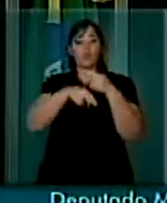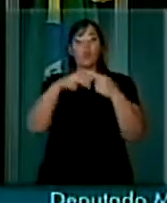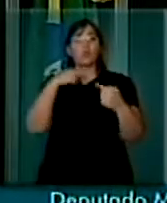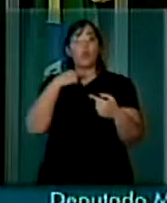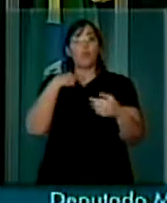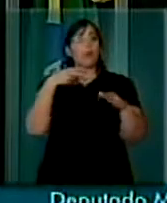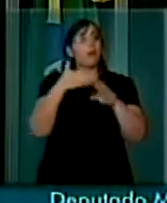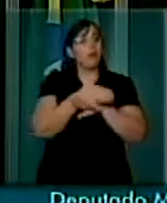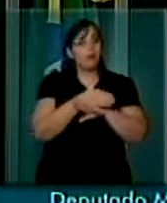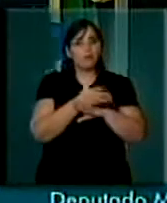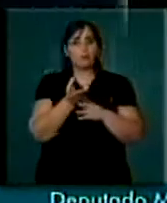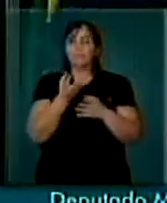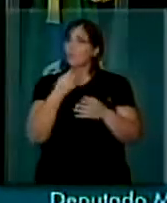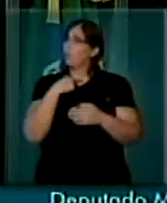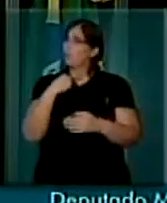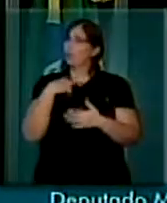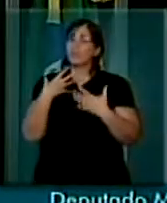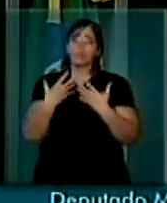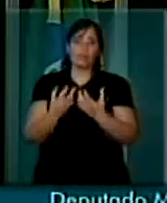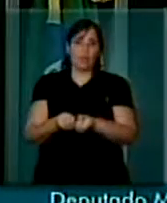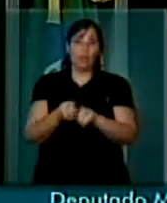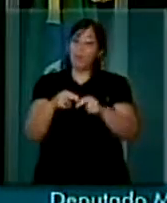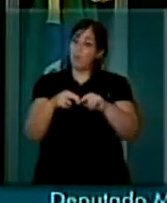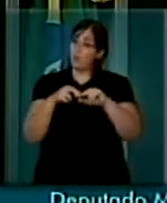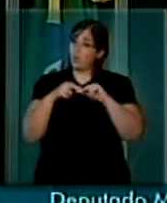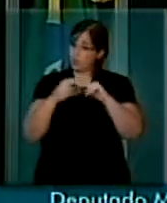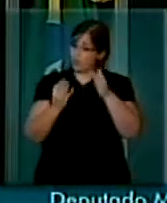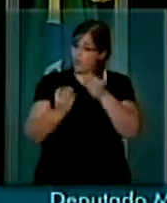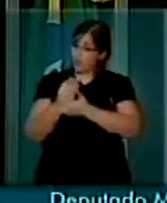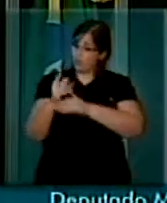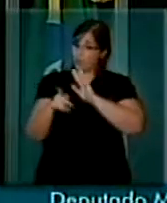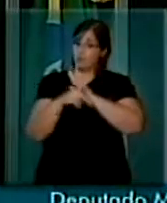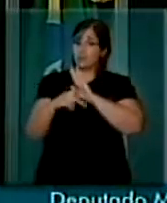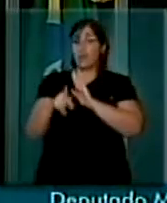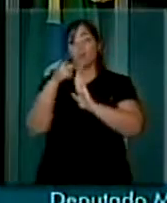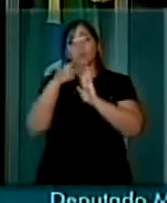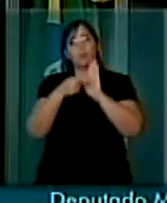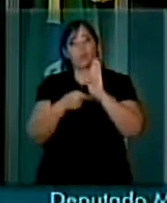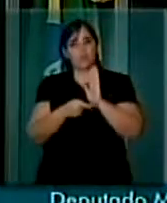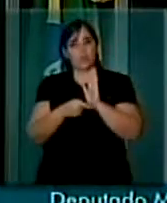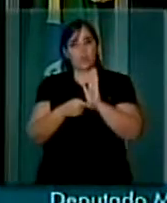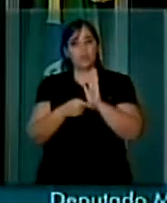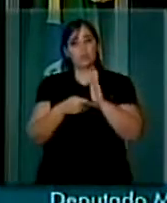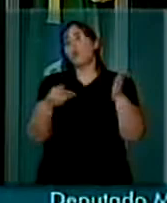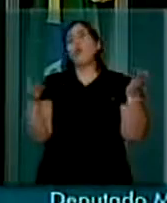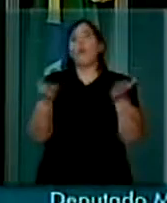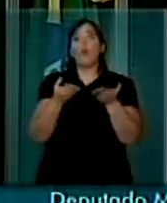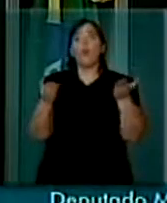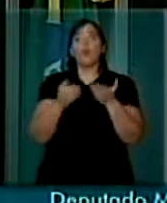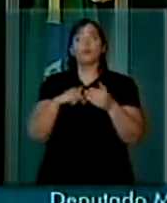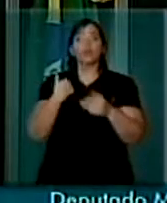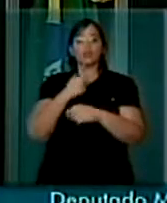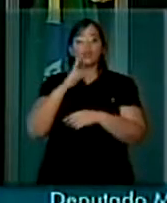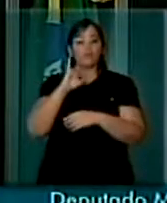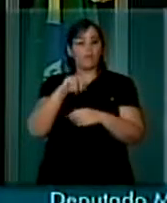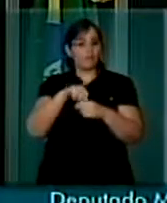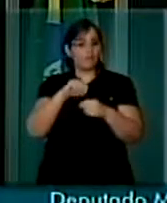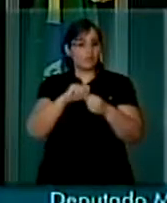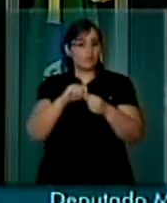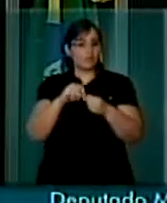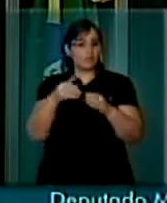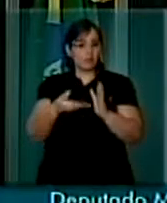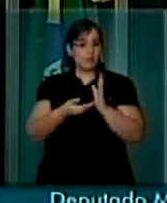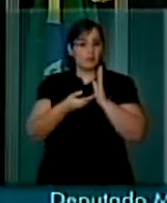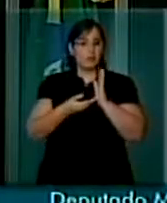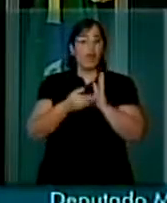informação. Portanto, a aprovação desse projeto, que hoje nós faremos nessa Casa, será